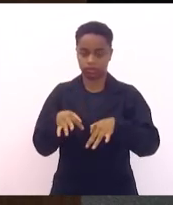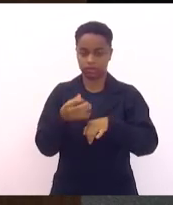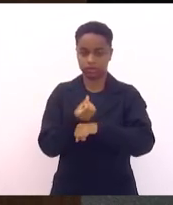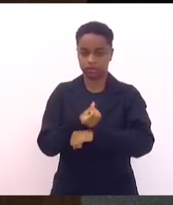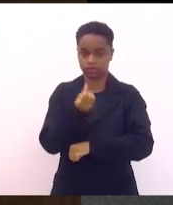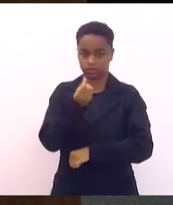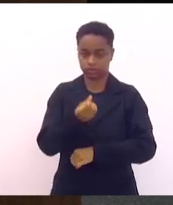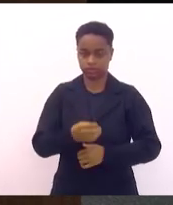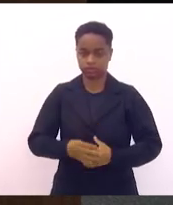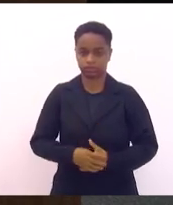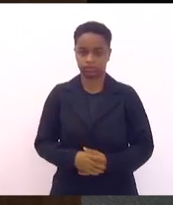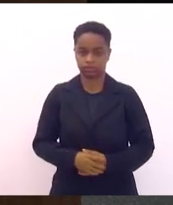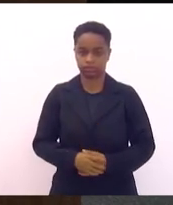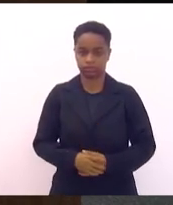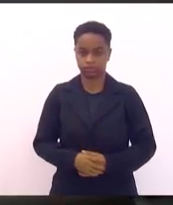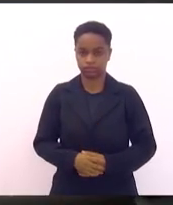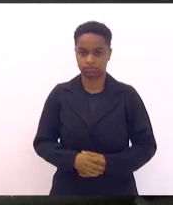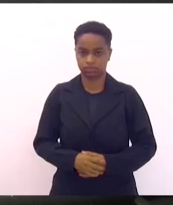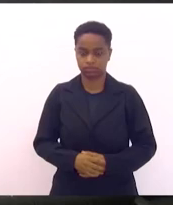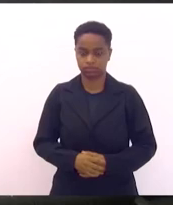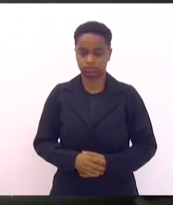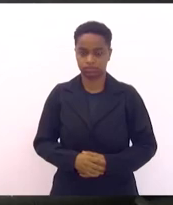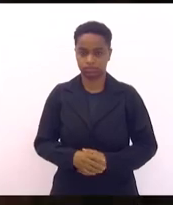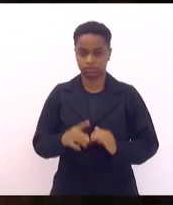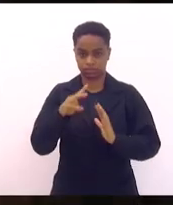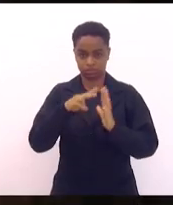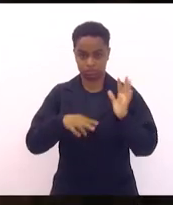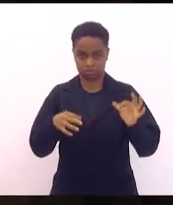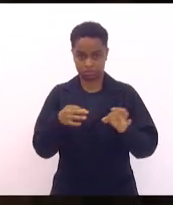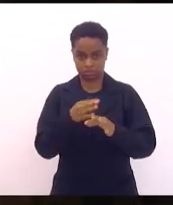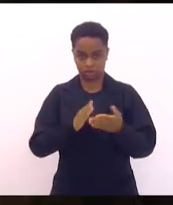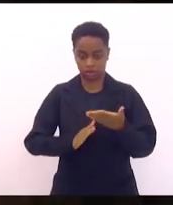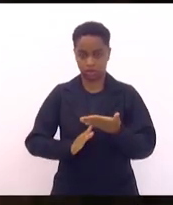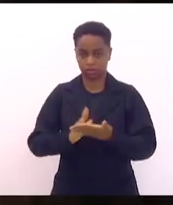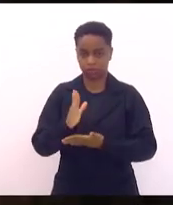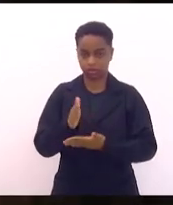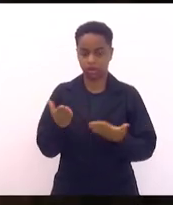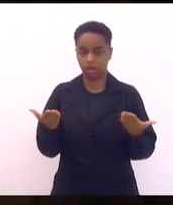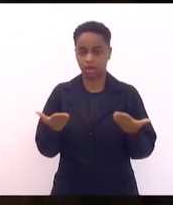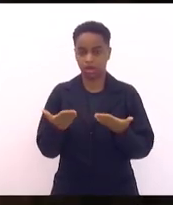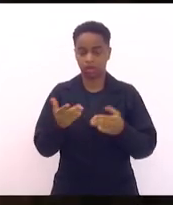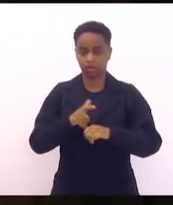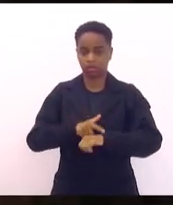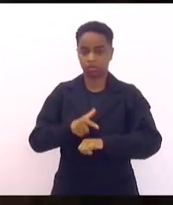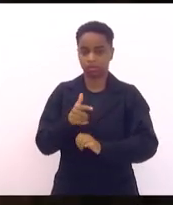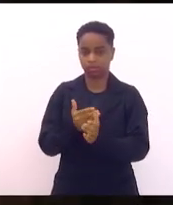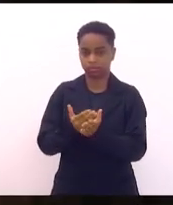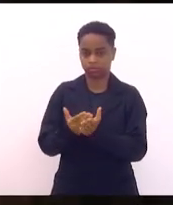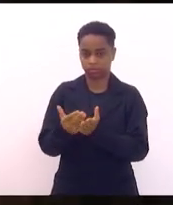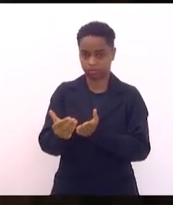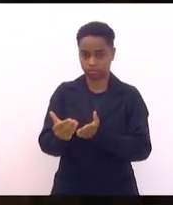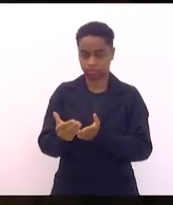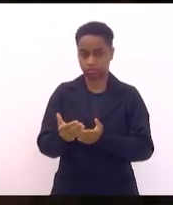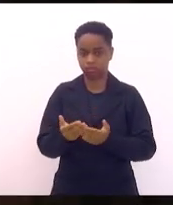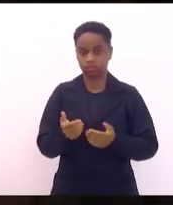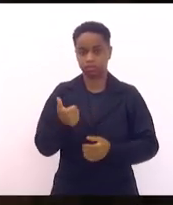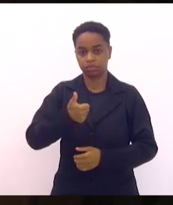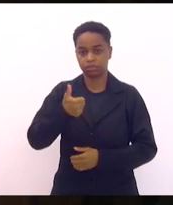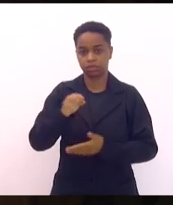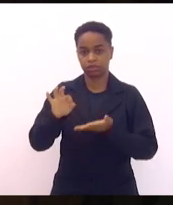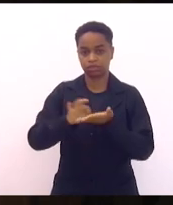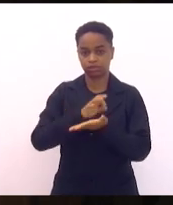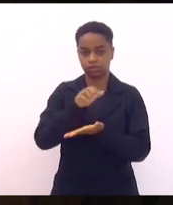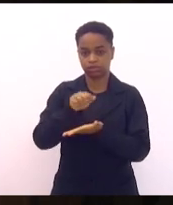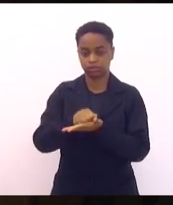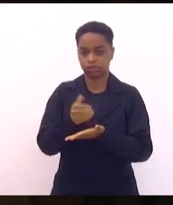horas. Lida e aprovada a ata, passe ao expediente inicial. O primeiro orador